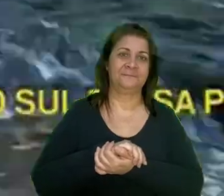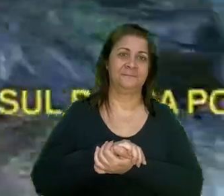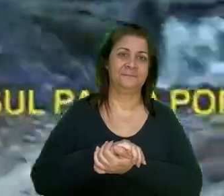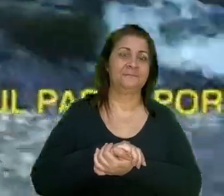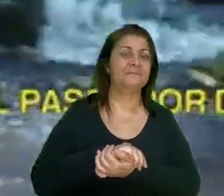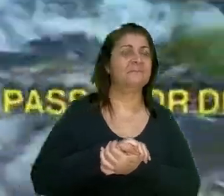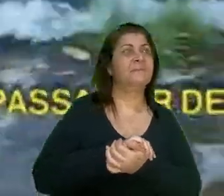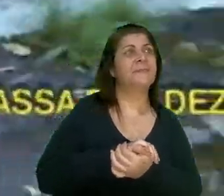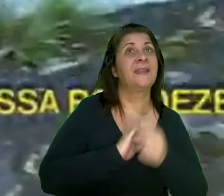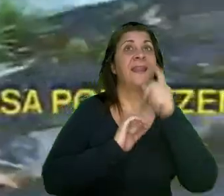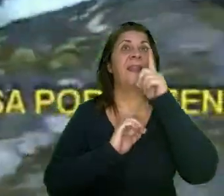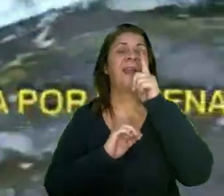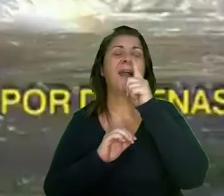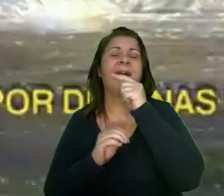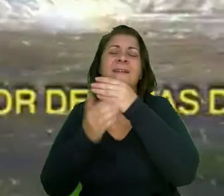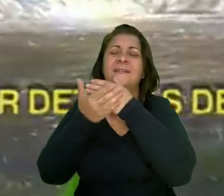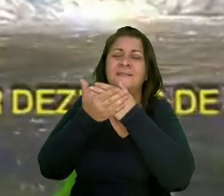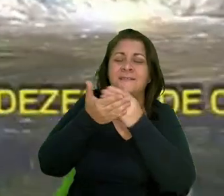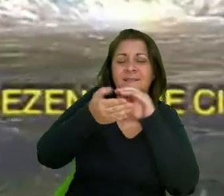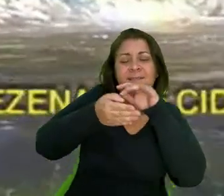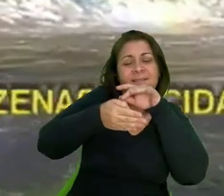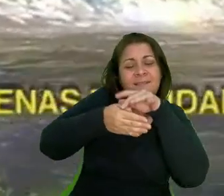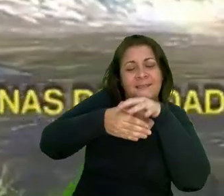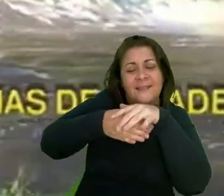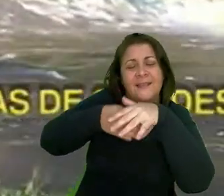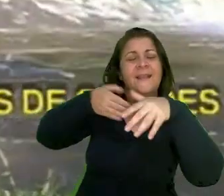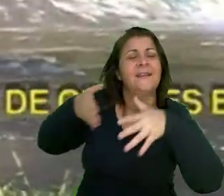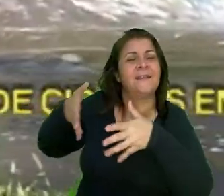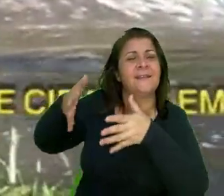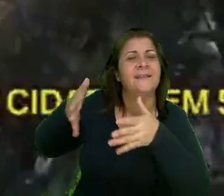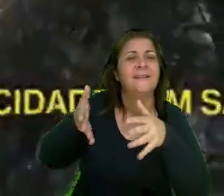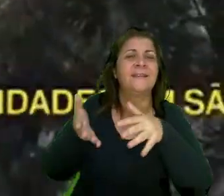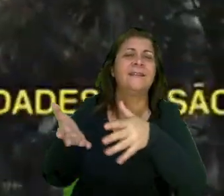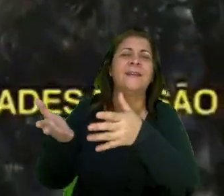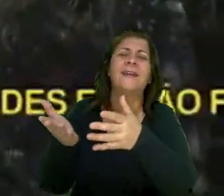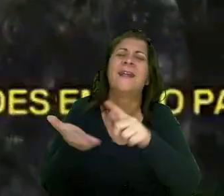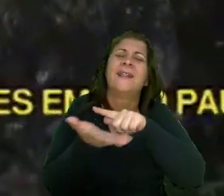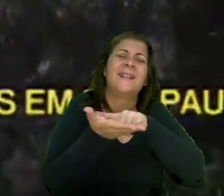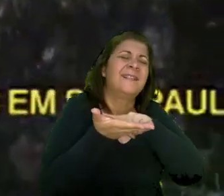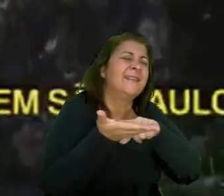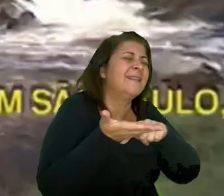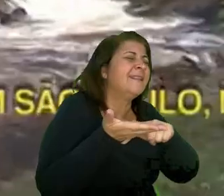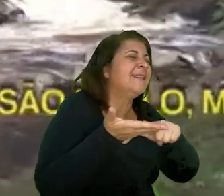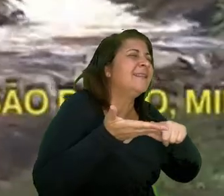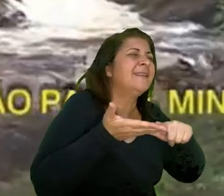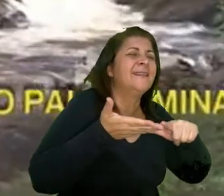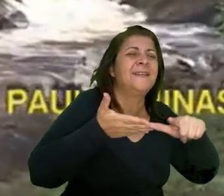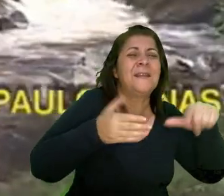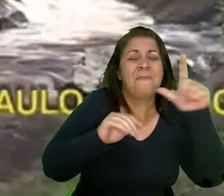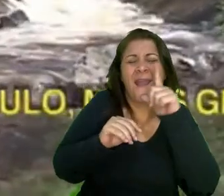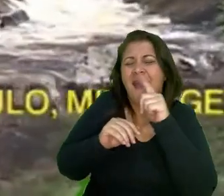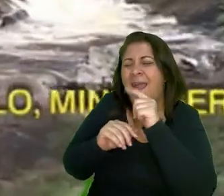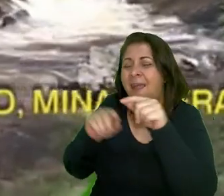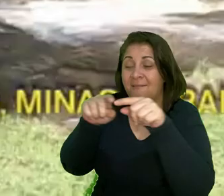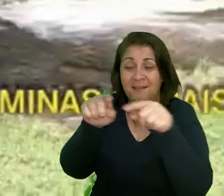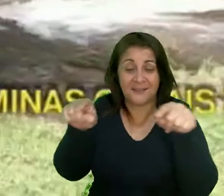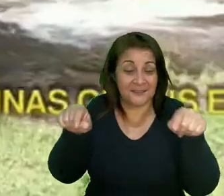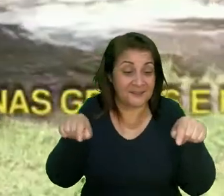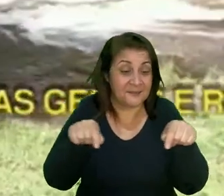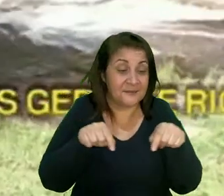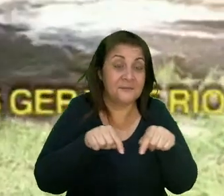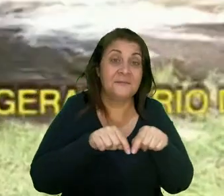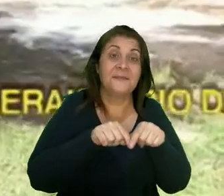Água de nascente Água corrente Água cristalina Água de piscina